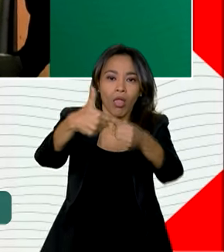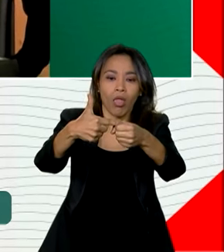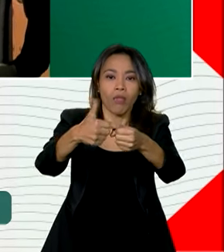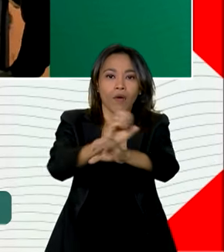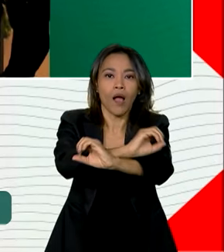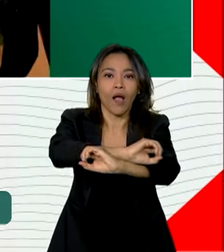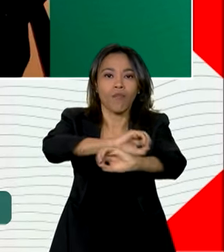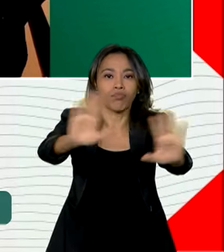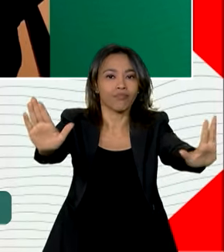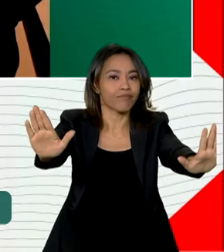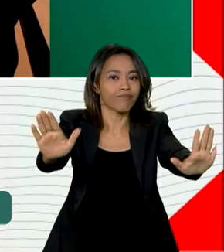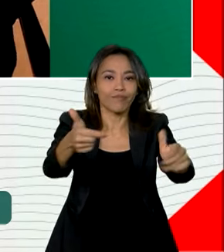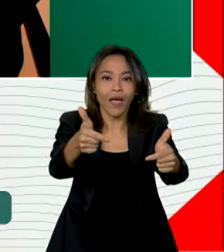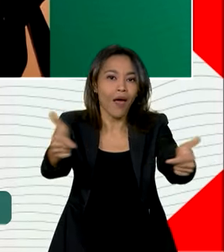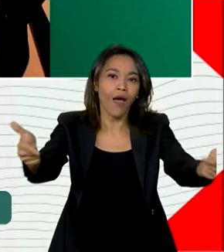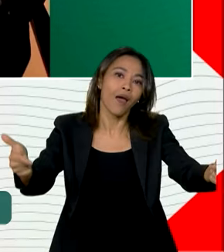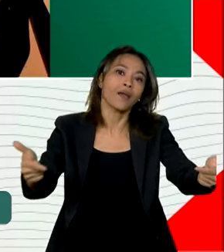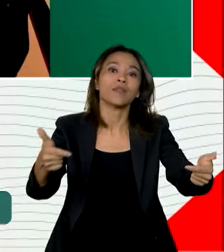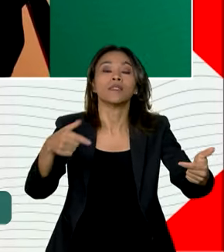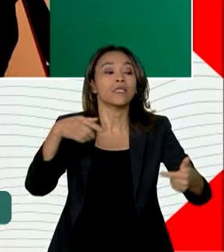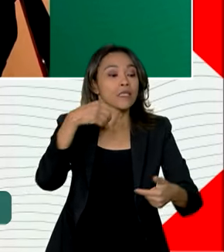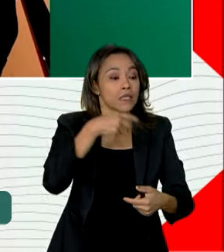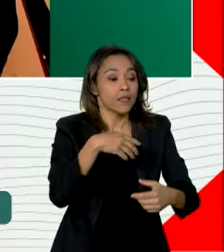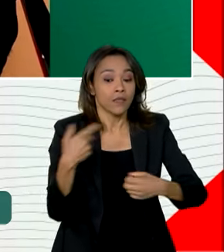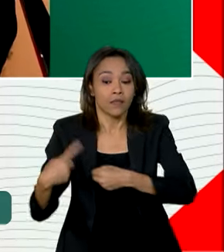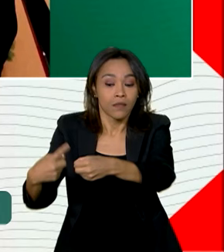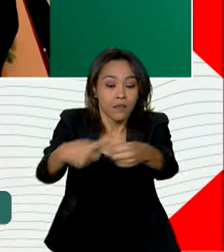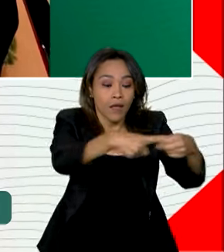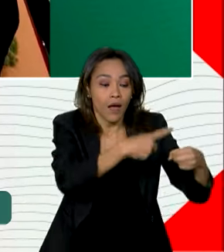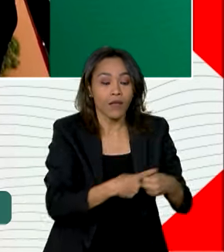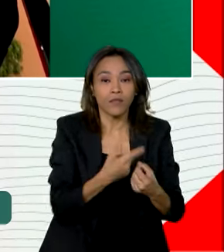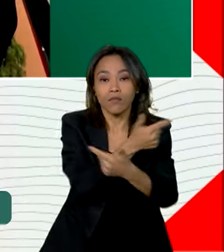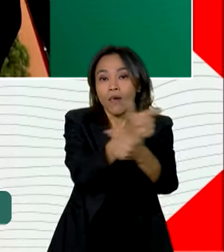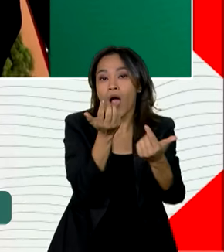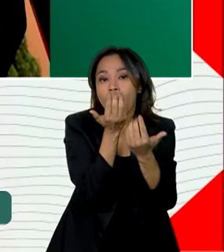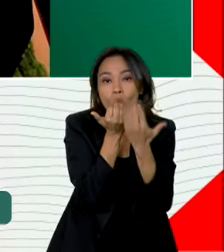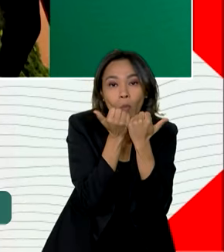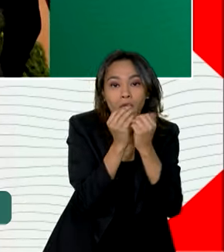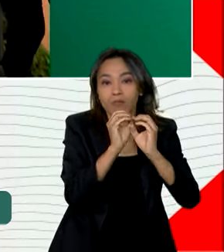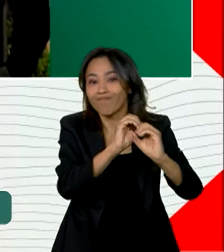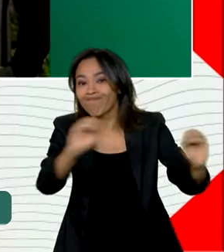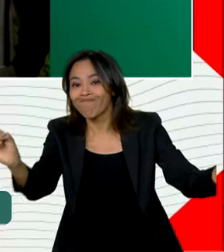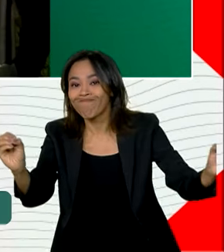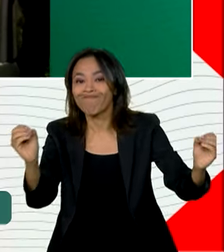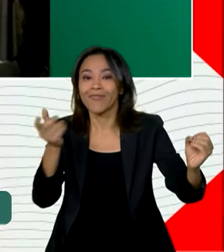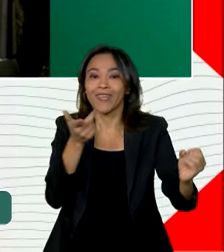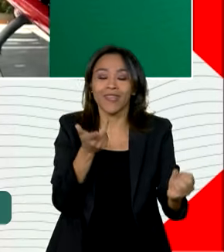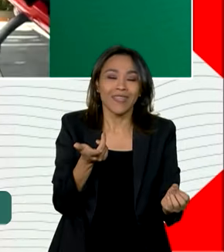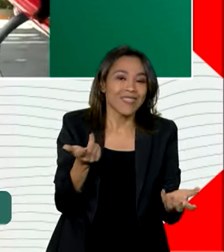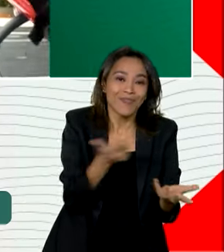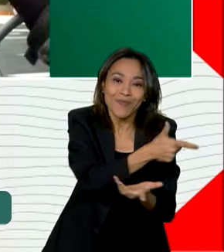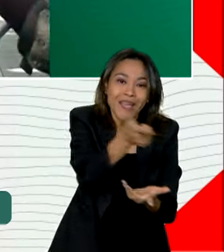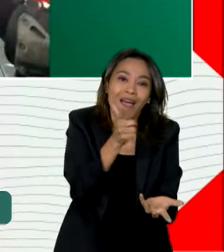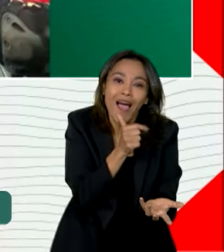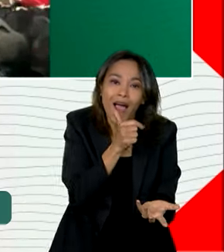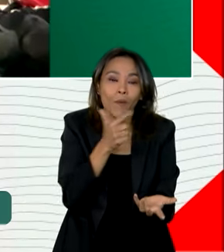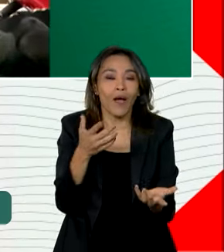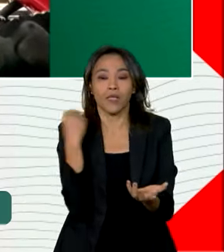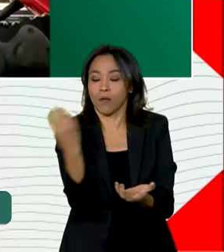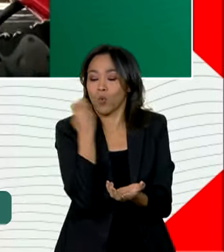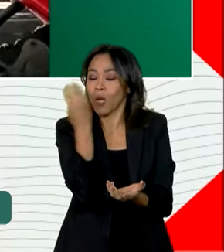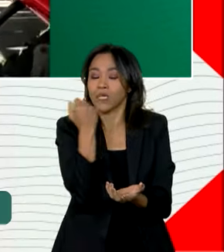Já tem cidades com desabastecimento de água, alimentos. As ambulâncias não conseguem circular no estado.